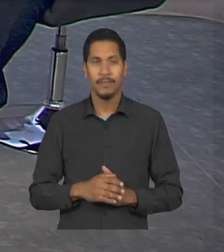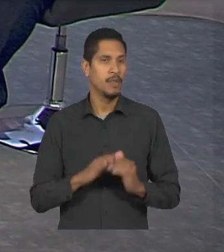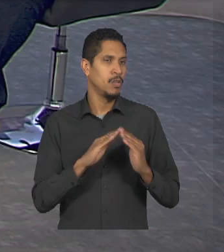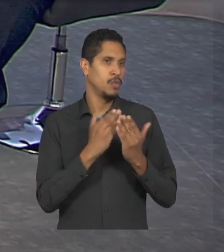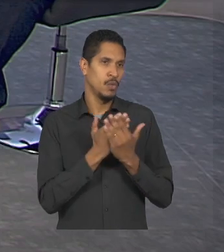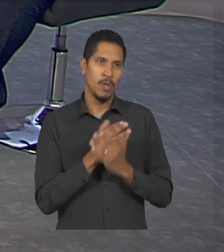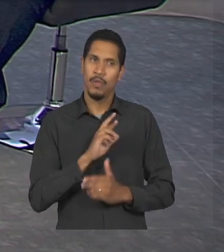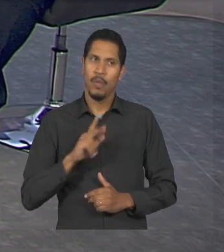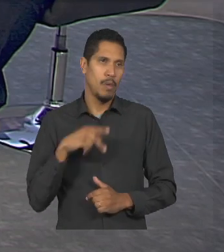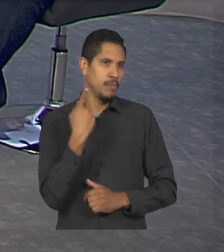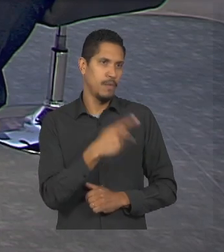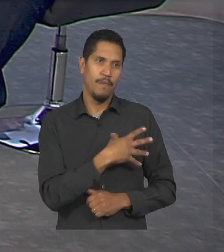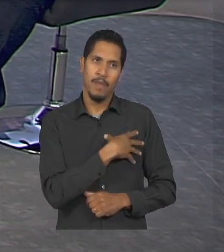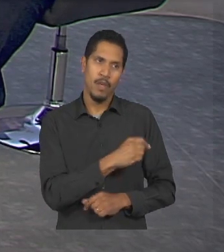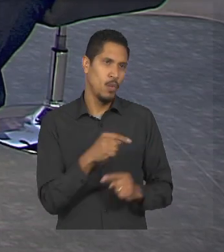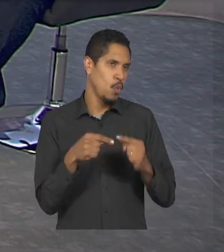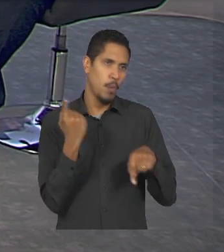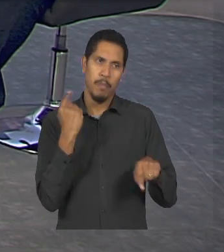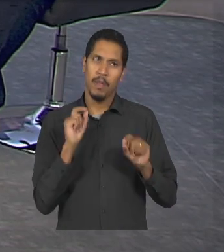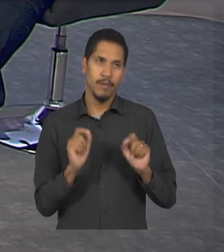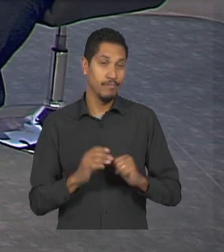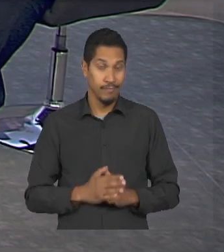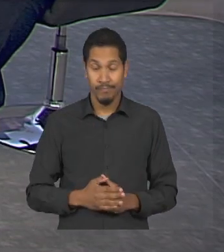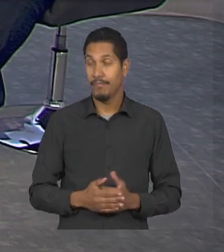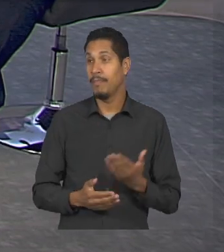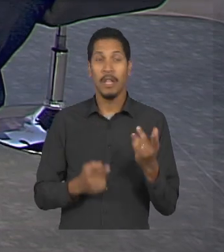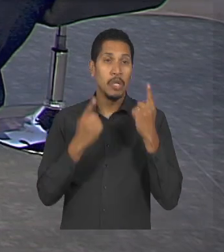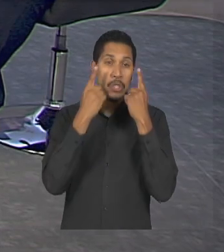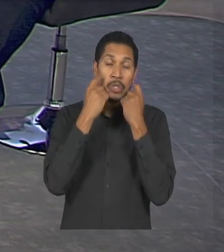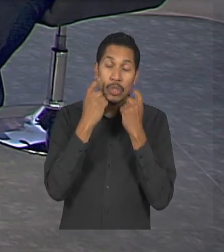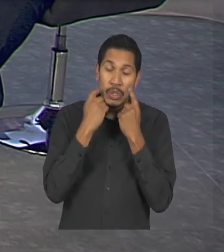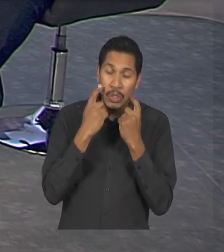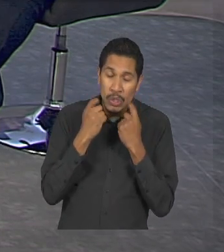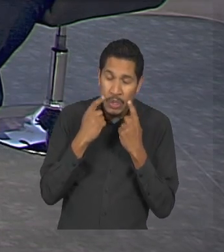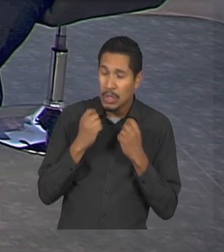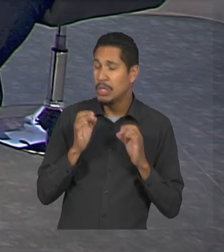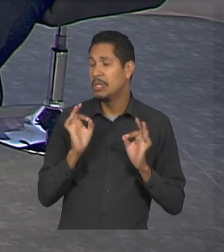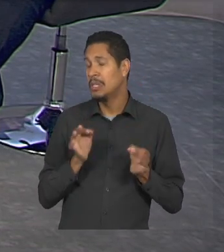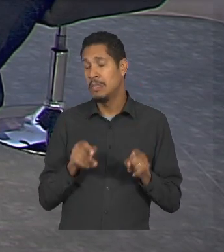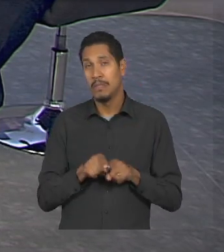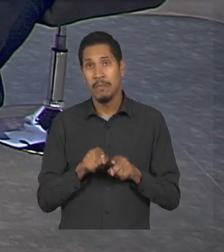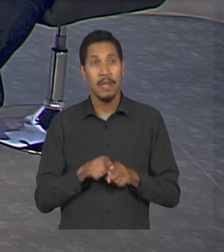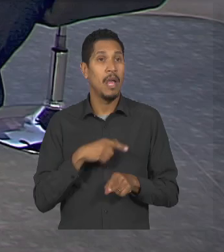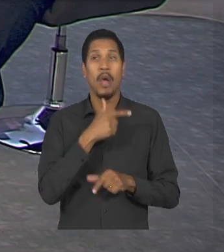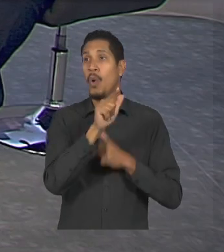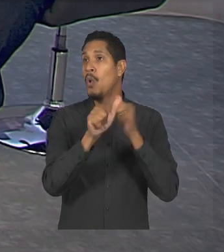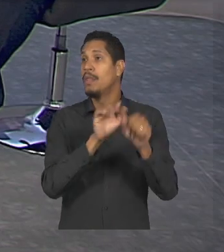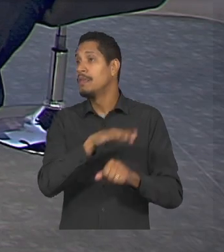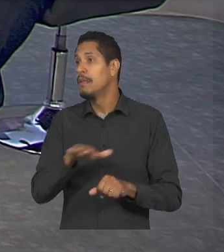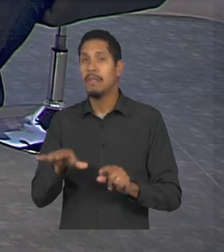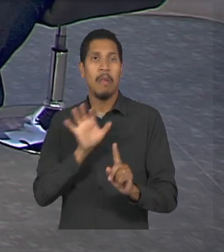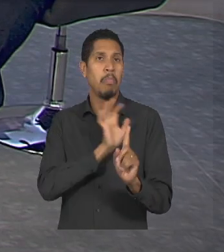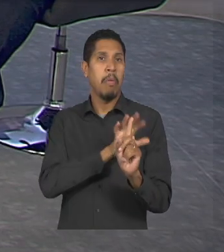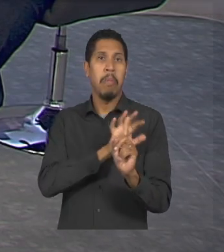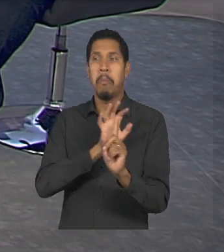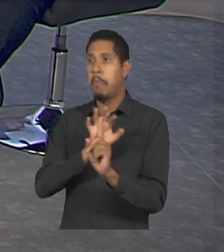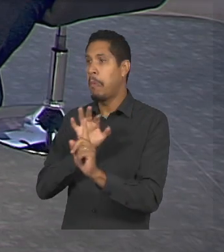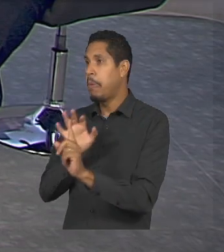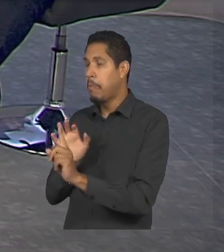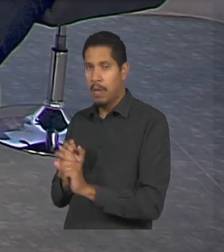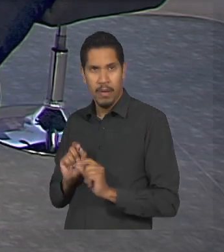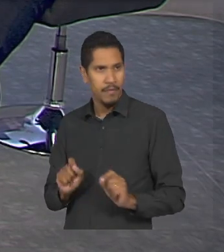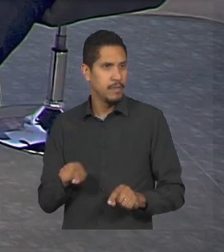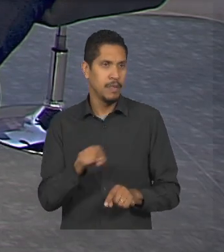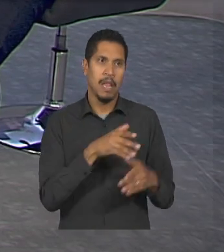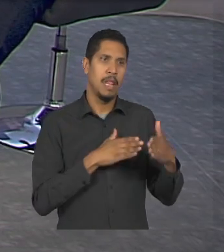não é para o seu filho seu filho chora muito contamina as outras crianças você não